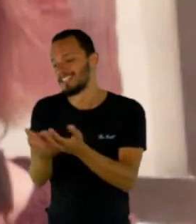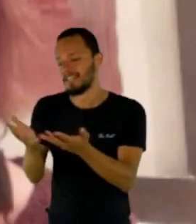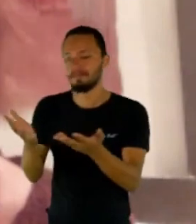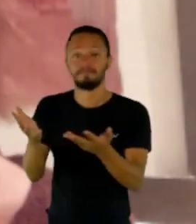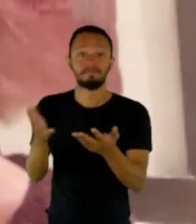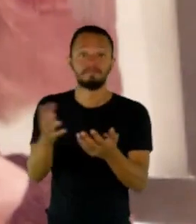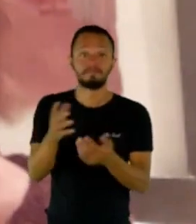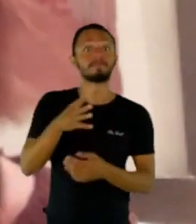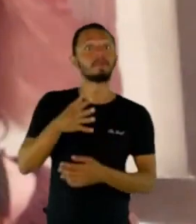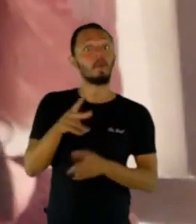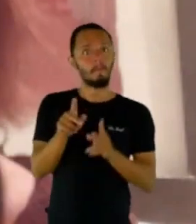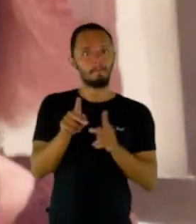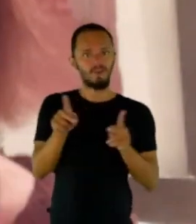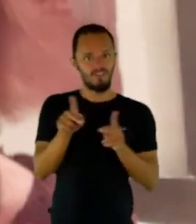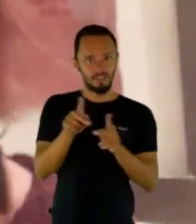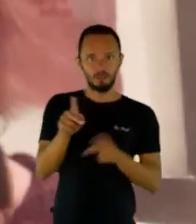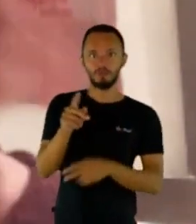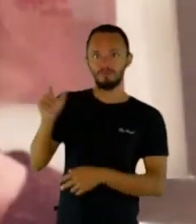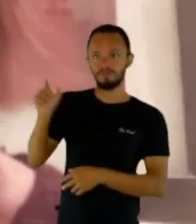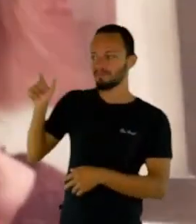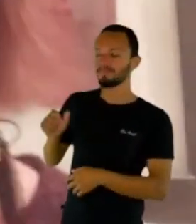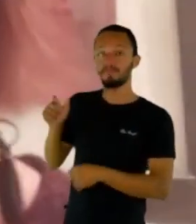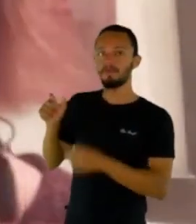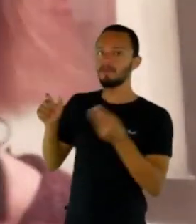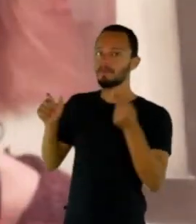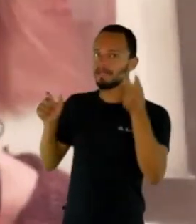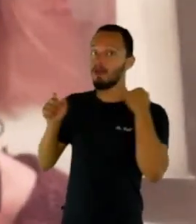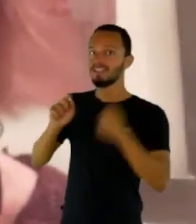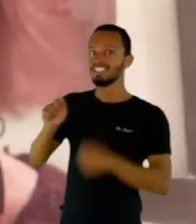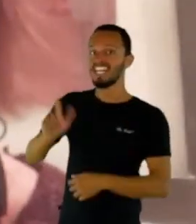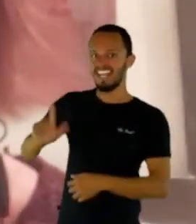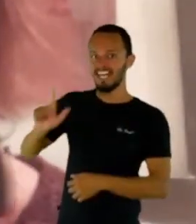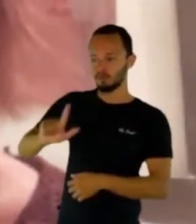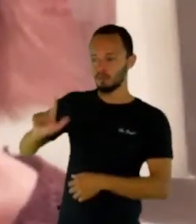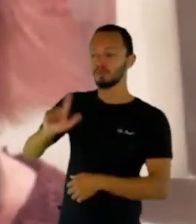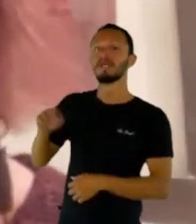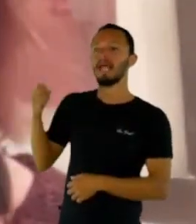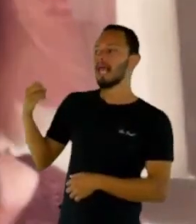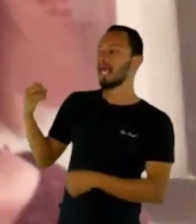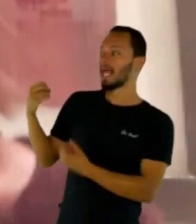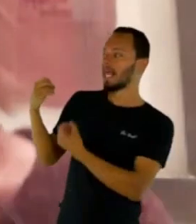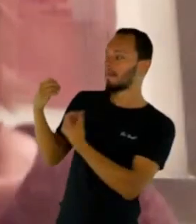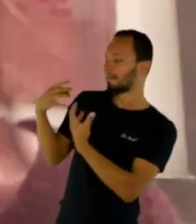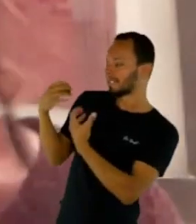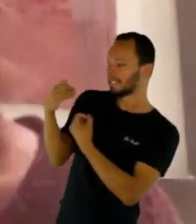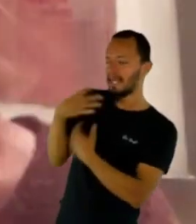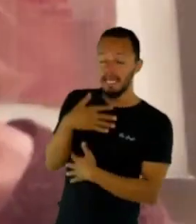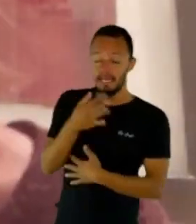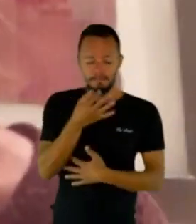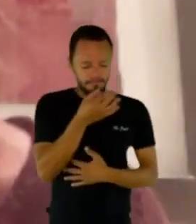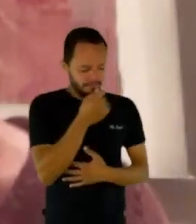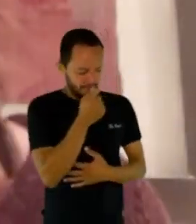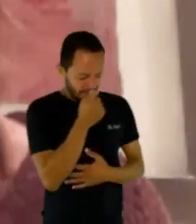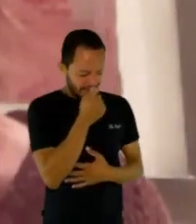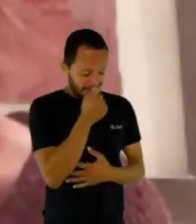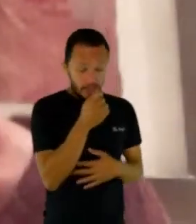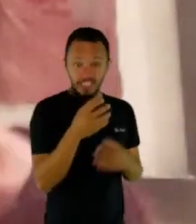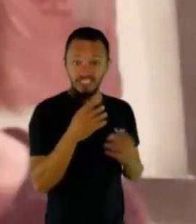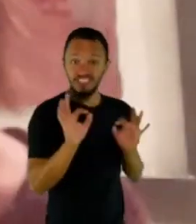que eu não me esqueço dela. Mulher mais chique que eu já conhecia. Ela espirrava baixinho, assim, eu achava aquilo sensacional. Ela ia muito bem